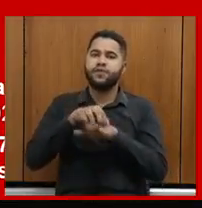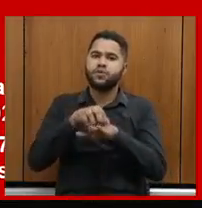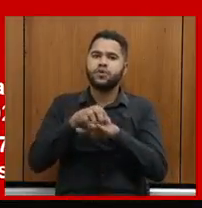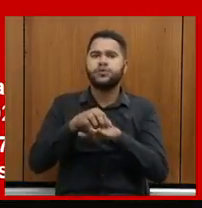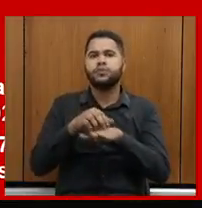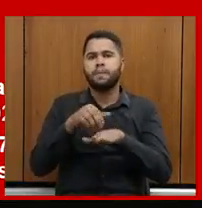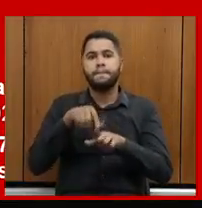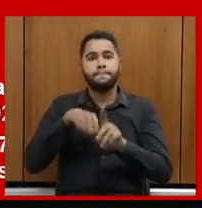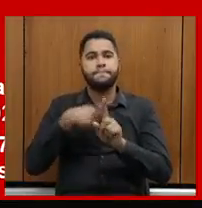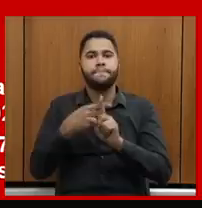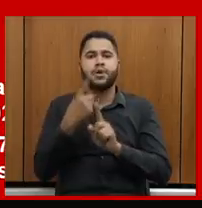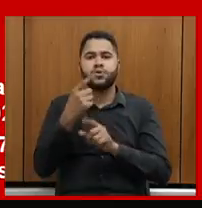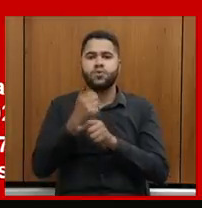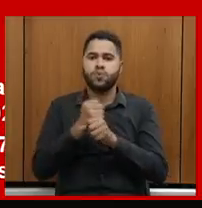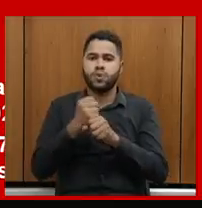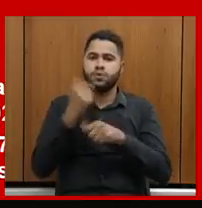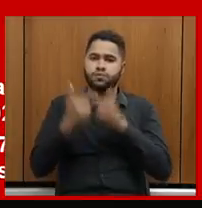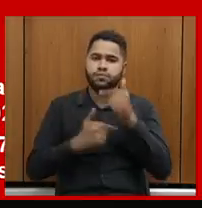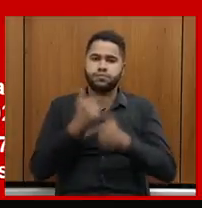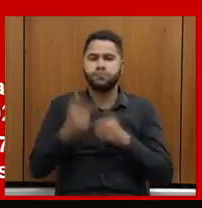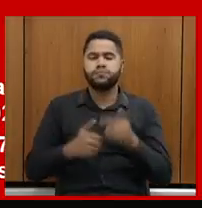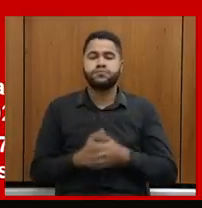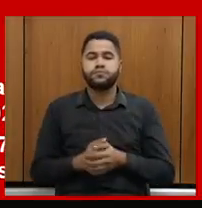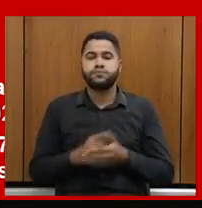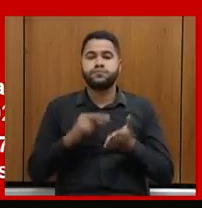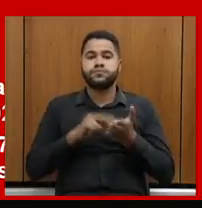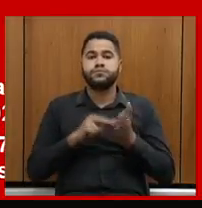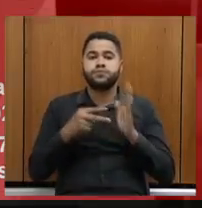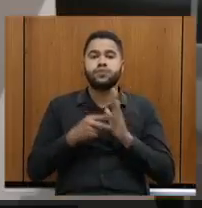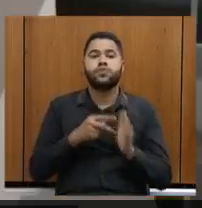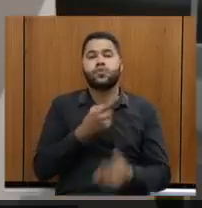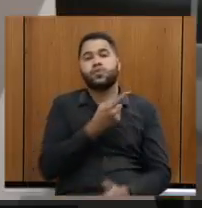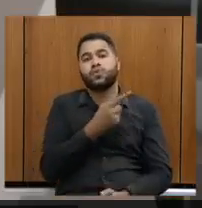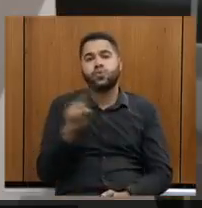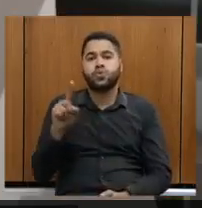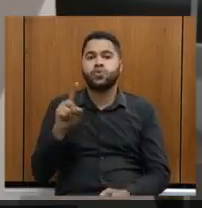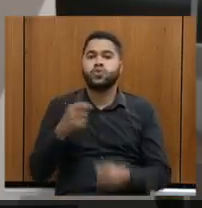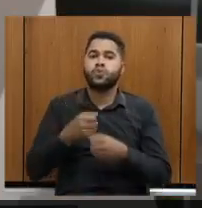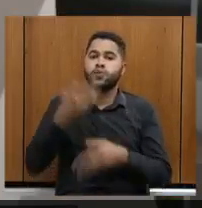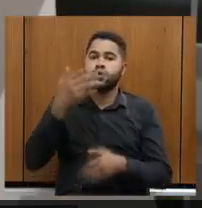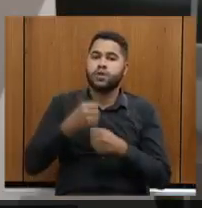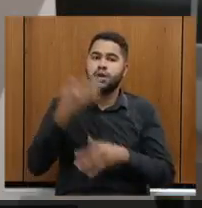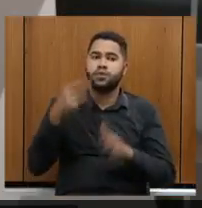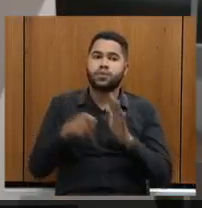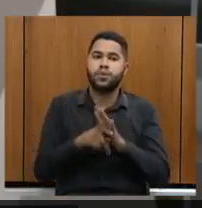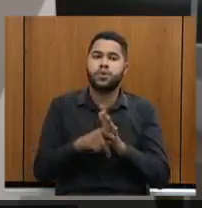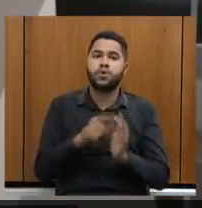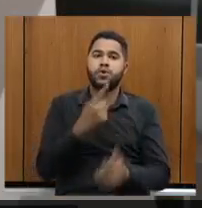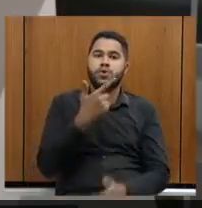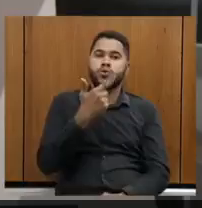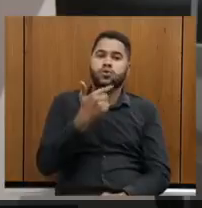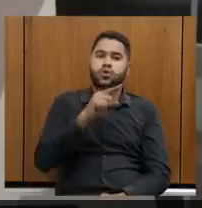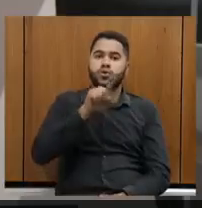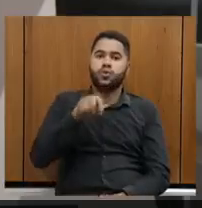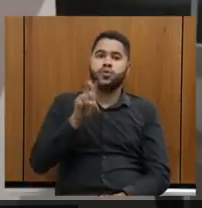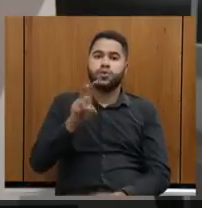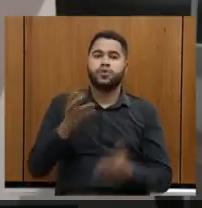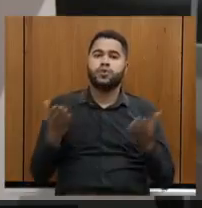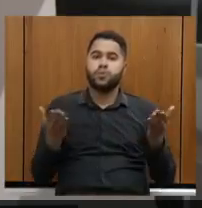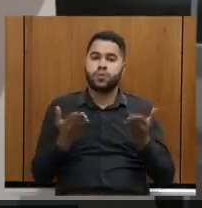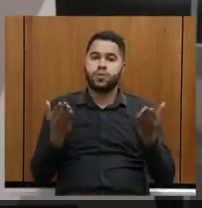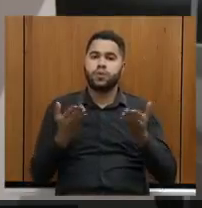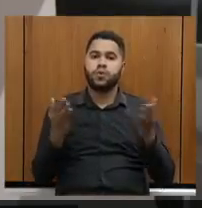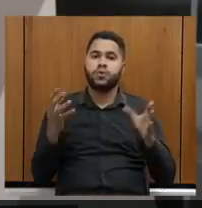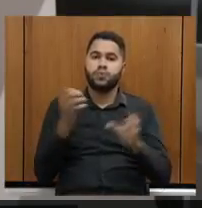aí mais um ano para trabalhar. Ou seja, o último dado de agosto era onde 12,5, chegamos agora